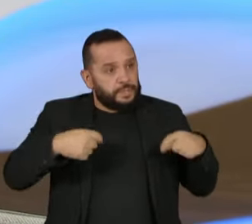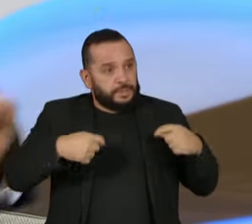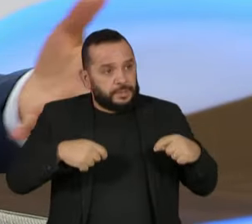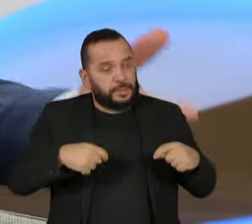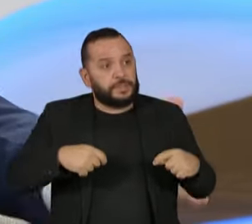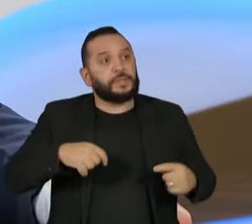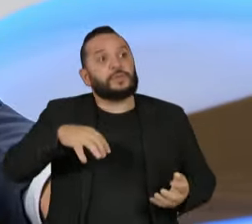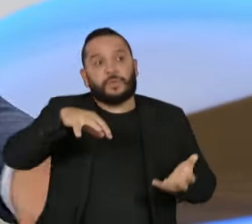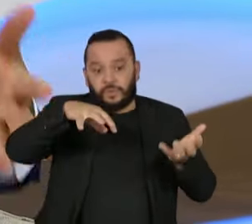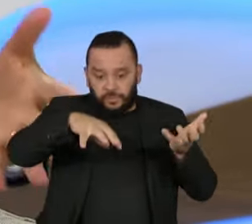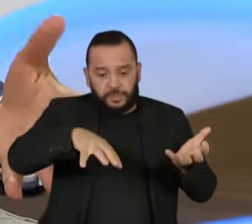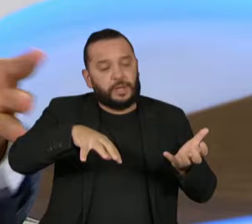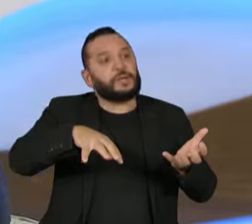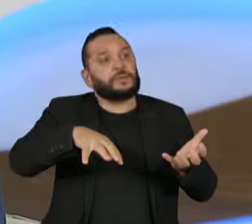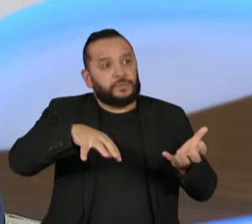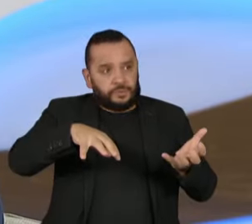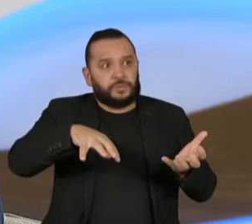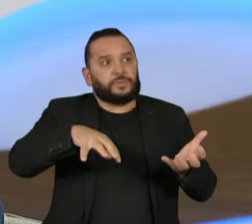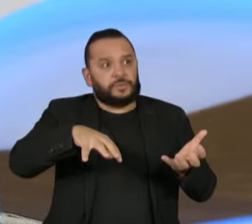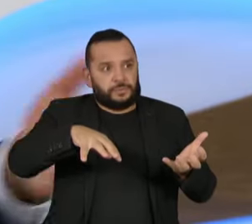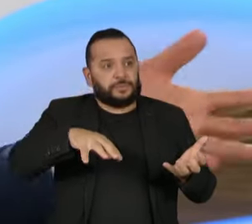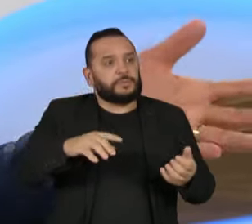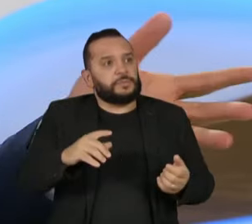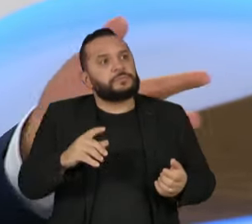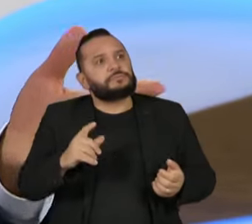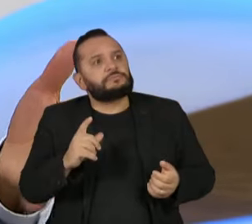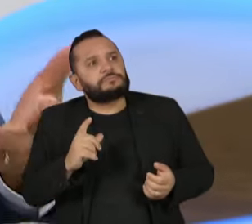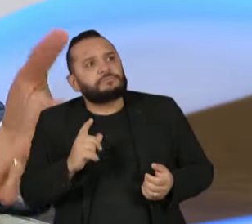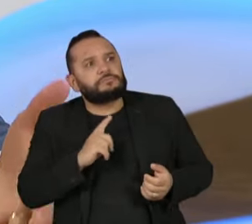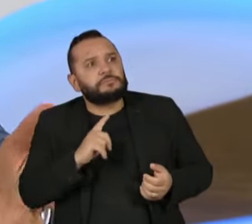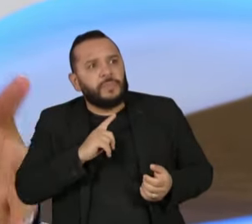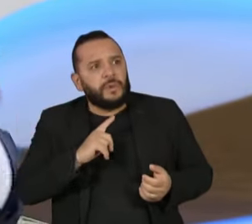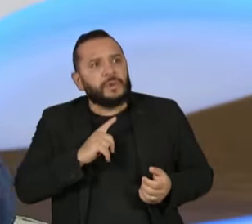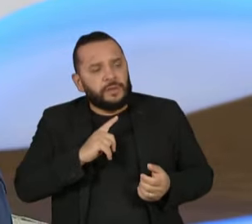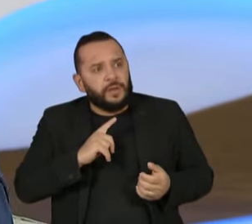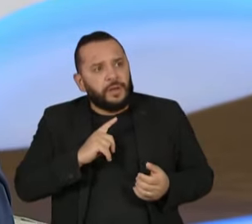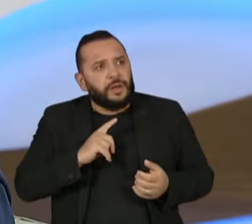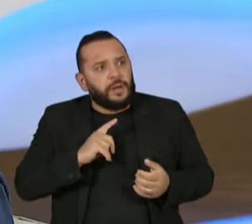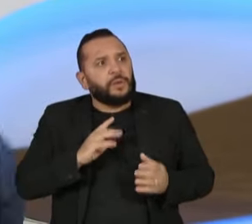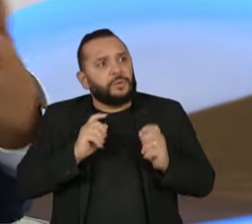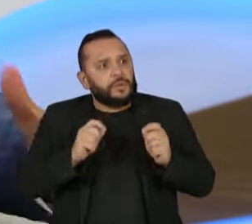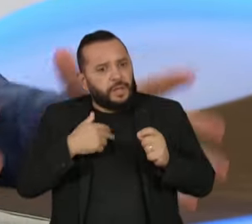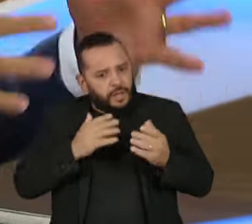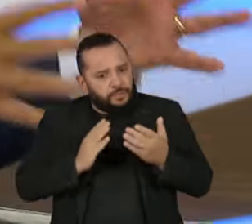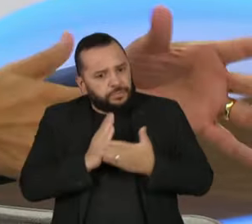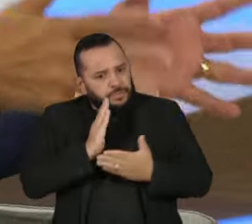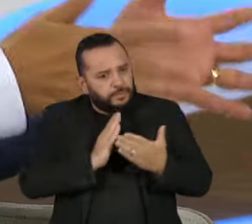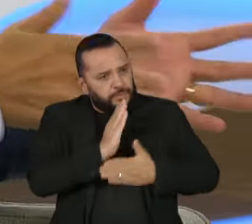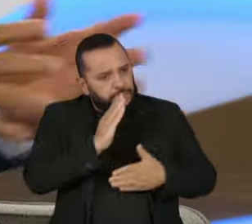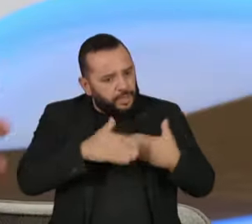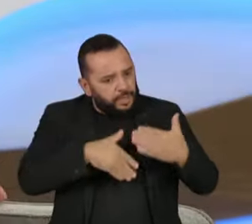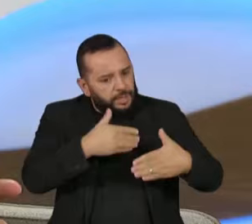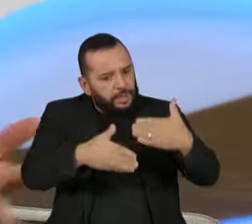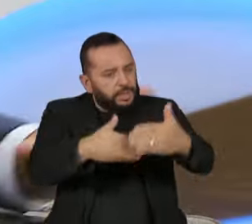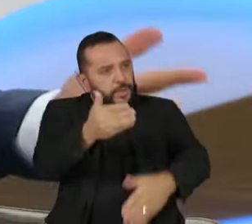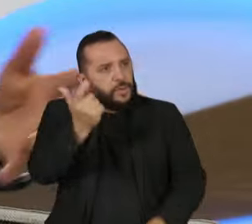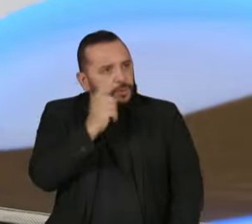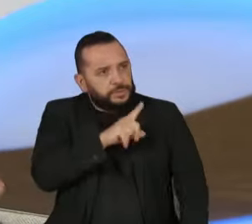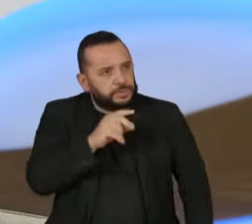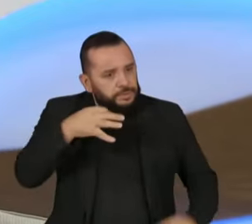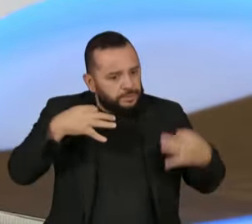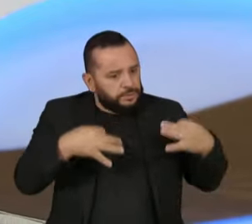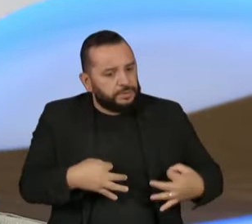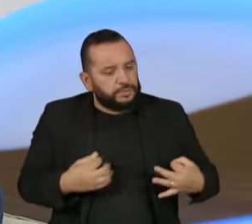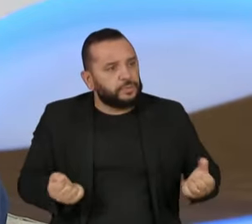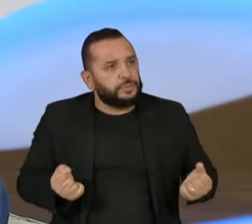Nacional tenha ali uma situação que não tenha boicote, que tenha as condições de andar, de tramitar, e quem